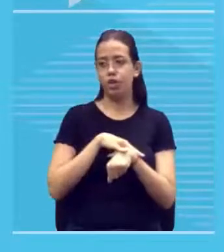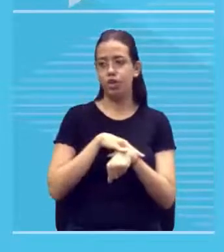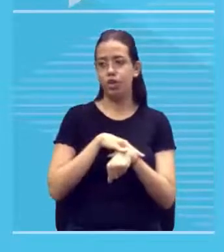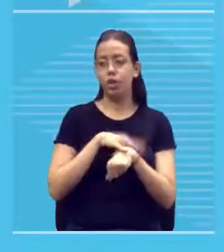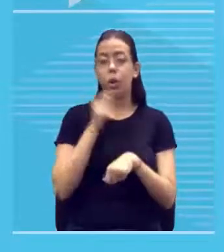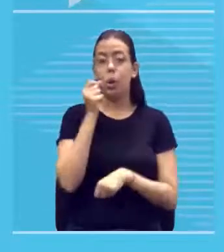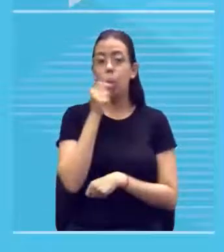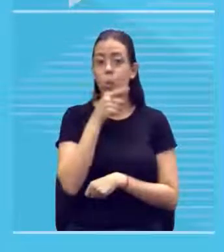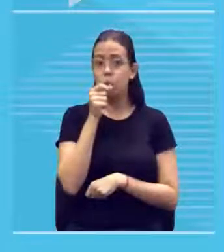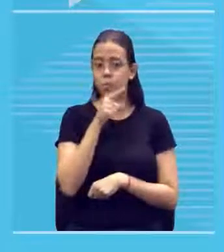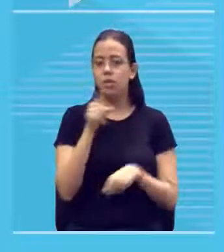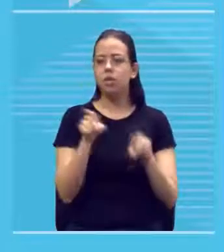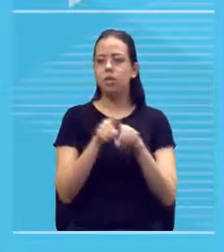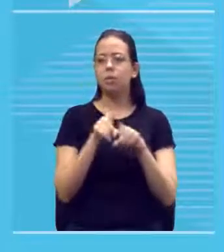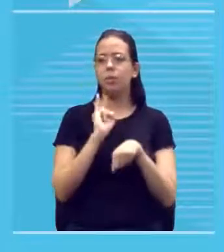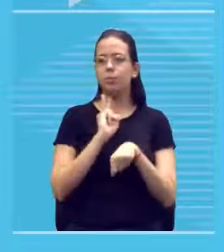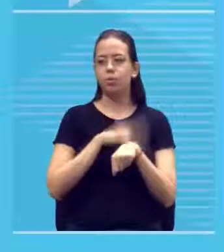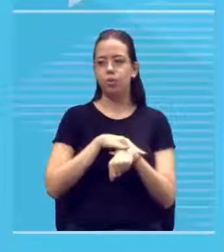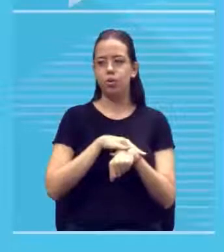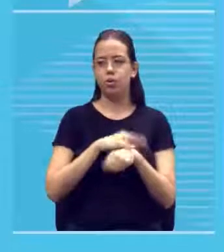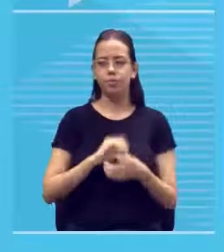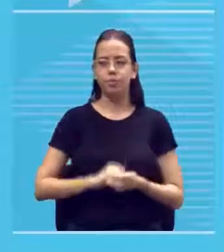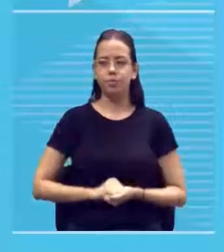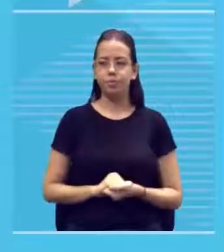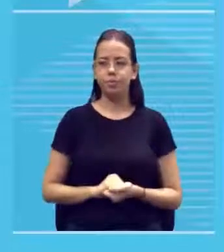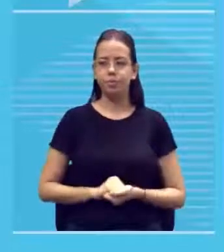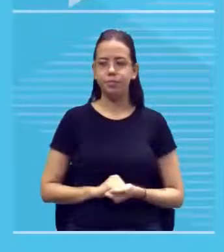a gente chama de veículo para a tinta